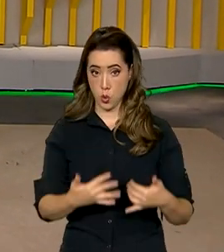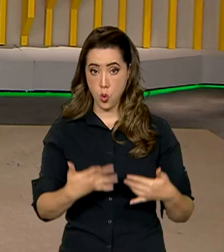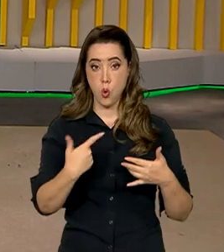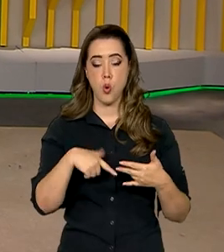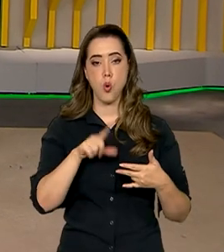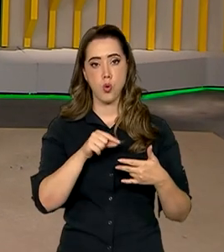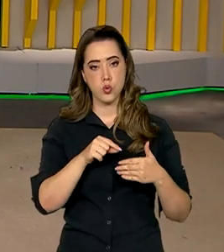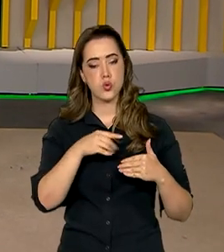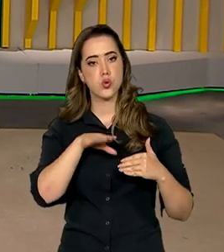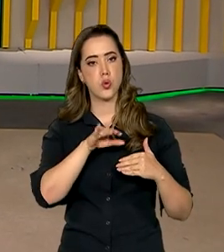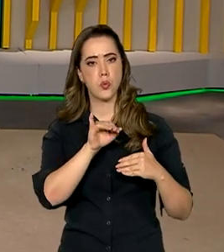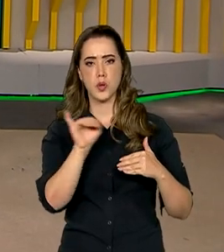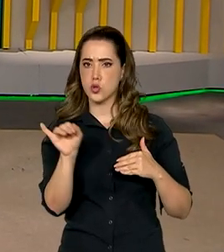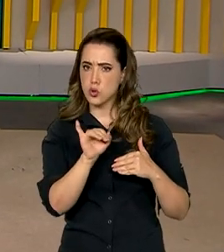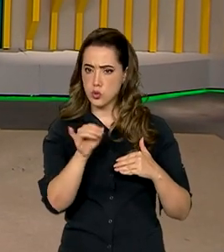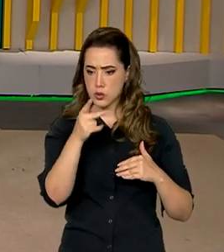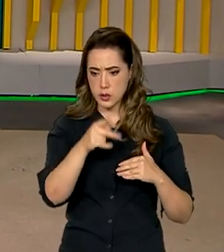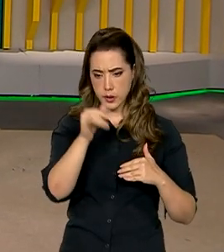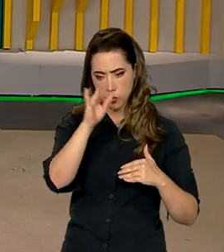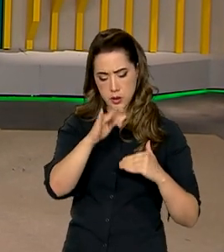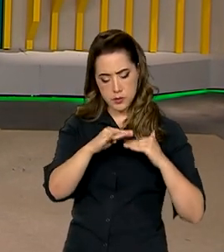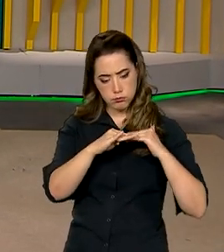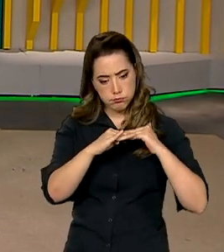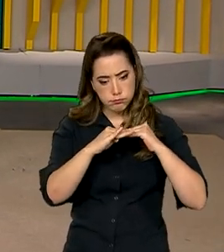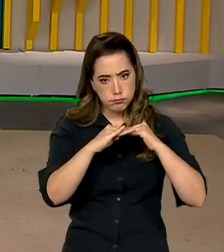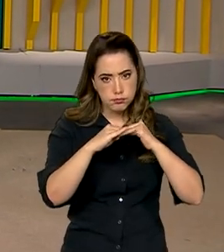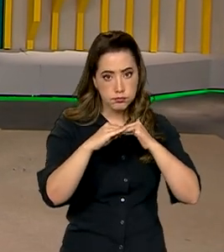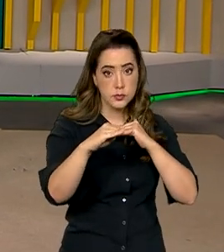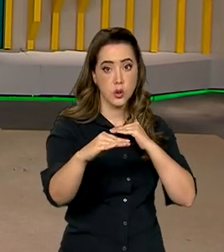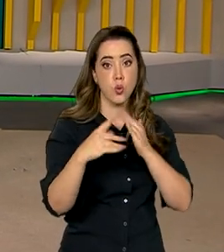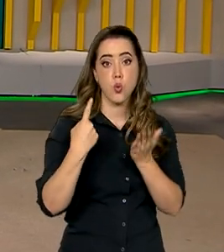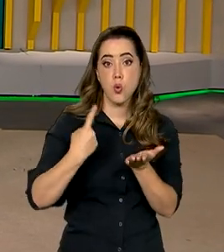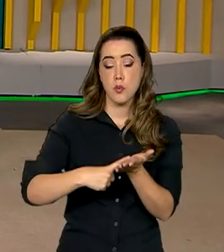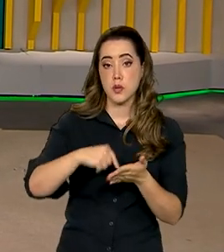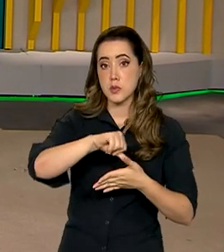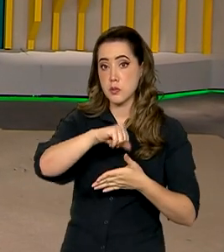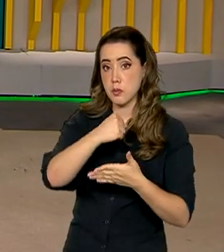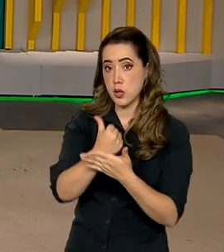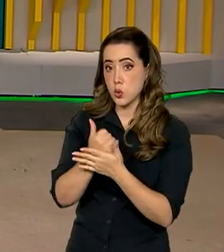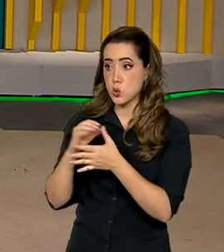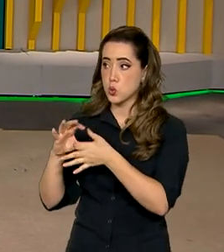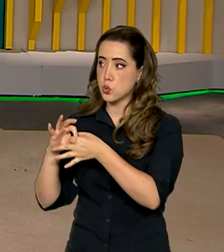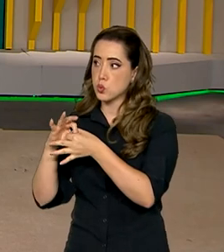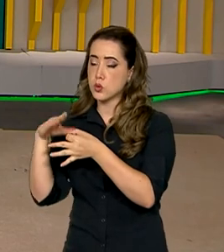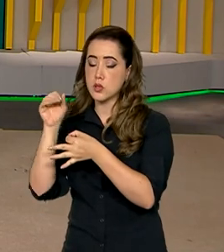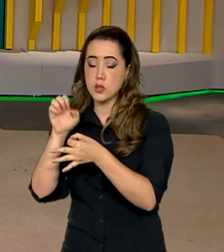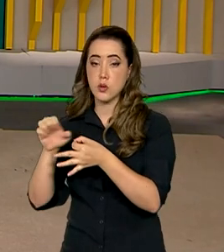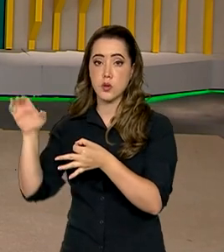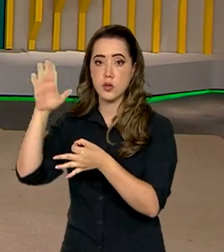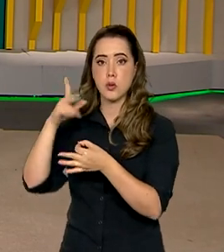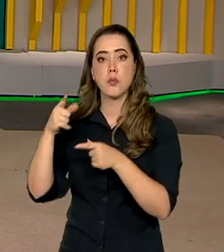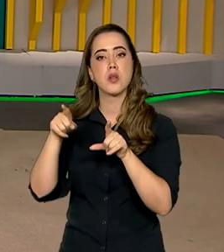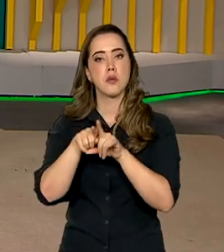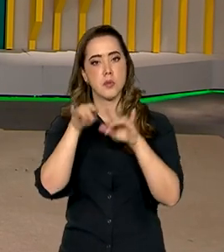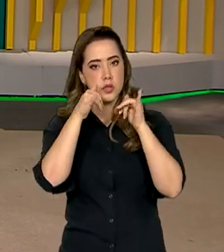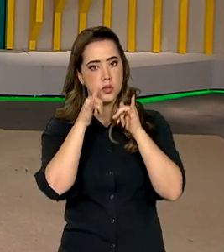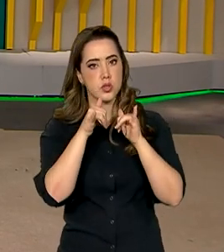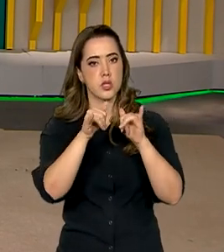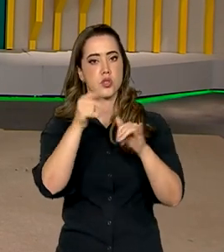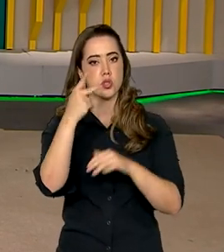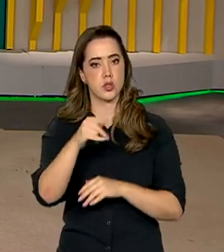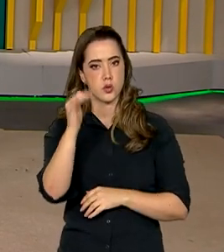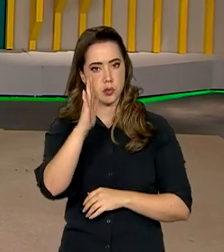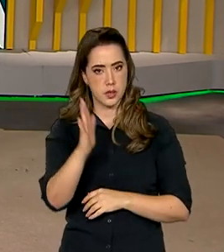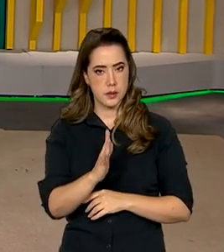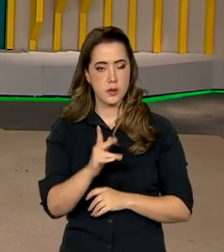estabilidade institucional, o Acordo Mercosul-União Europeia, a matriz energética brasileira e o potencial de aumentar